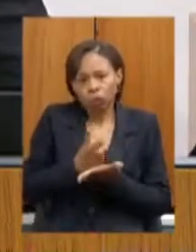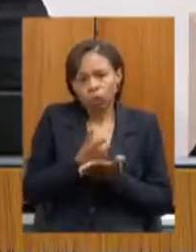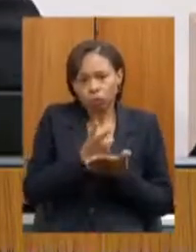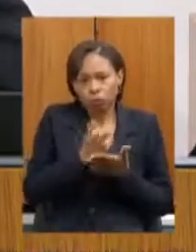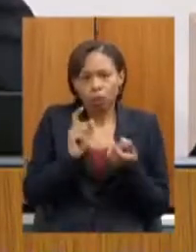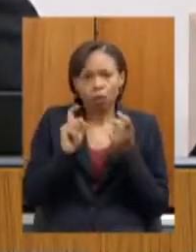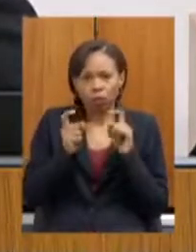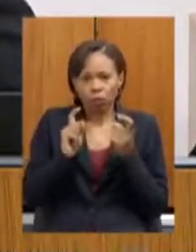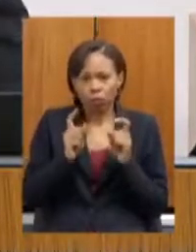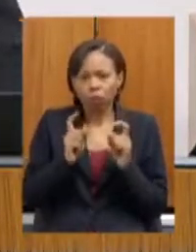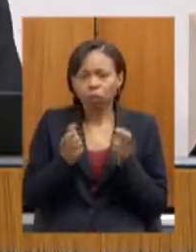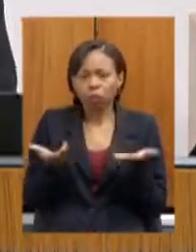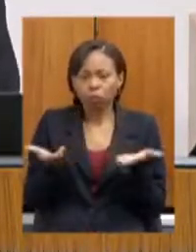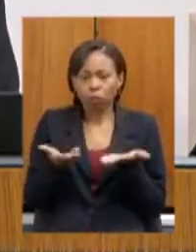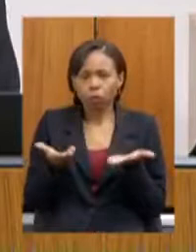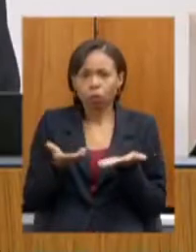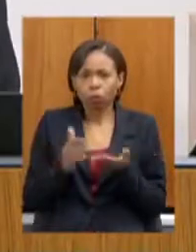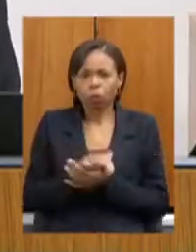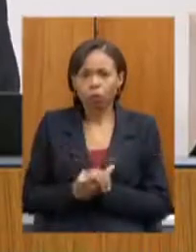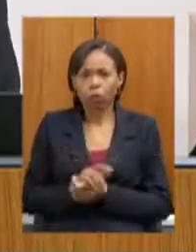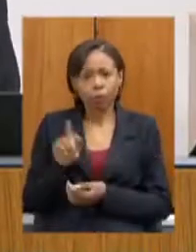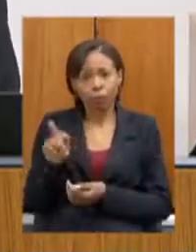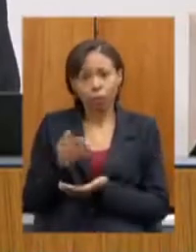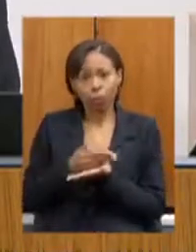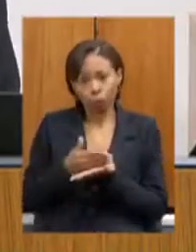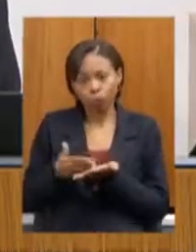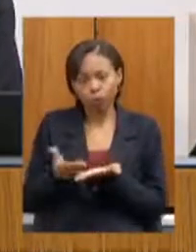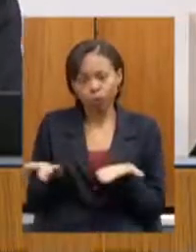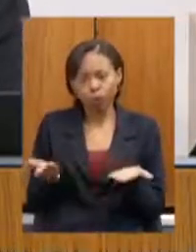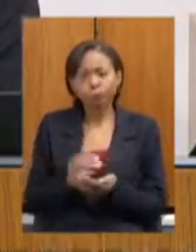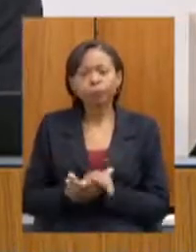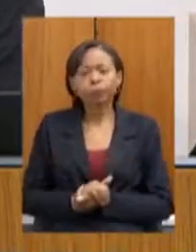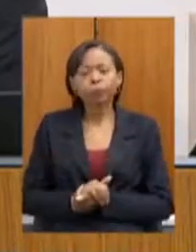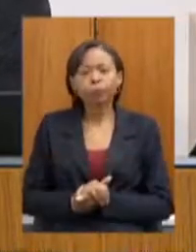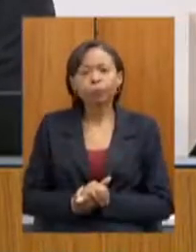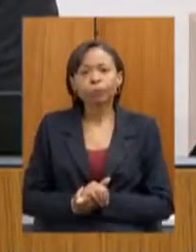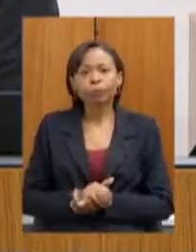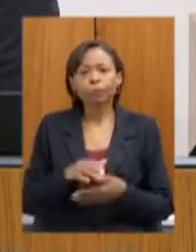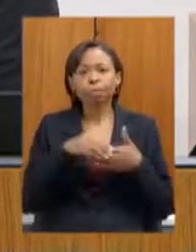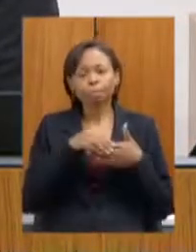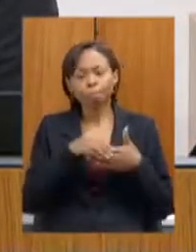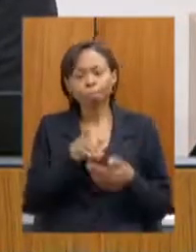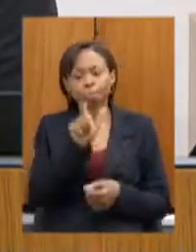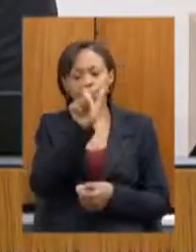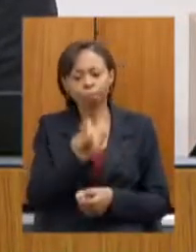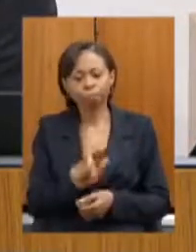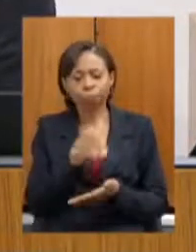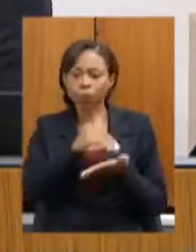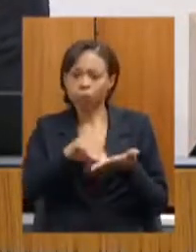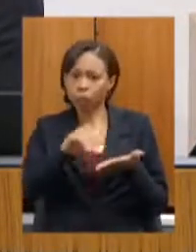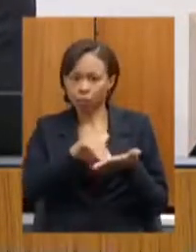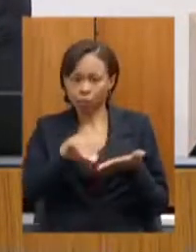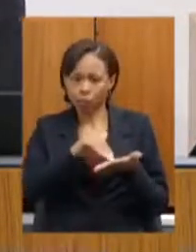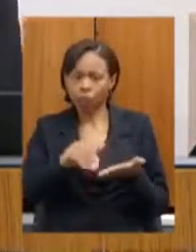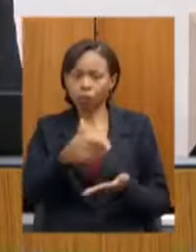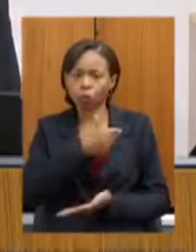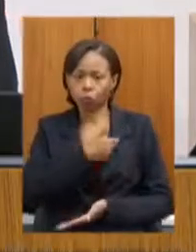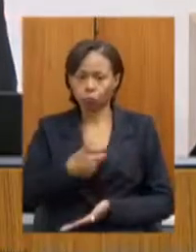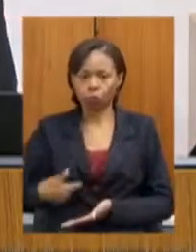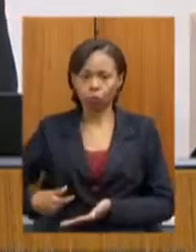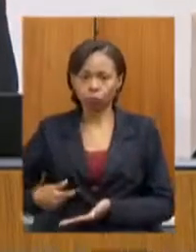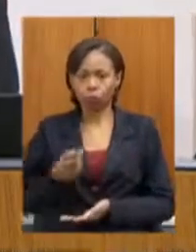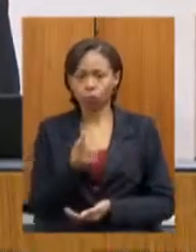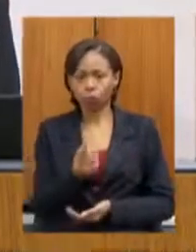iniciado por ele. Queria saudar o líder do governo da Assembleia Legislativa, aqui